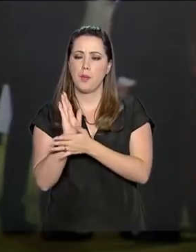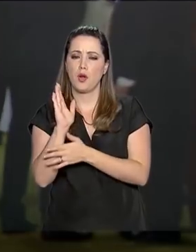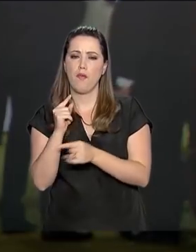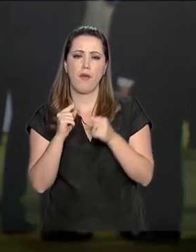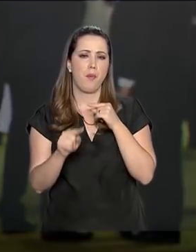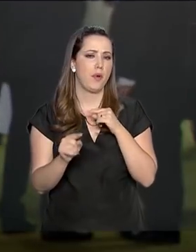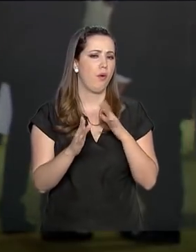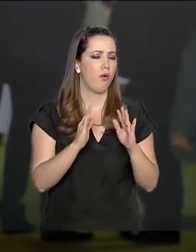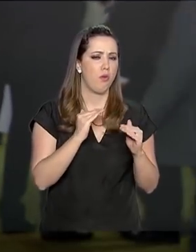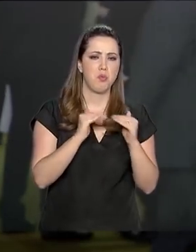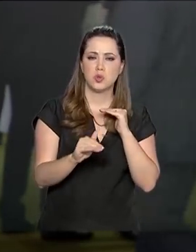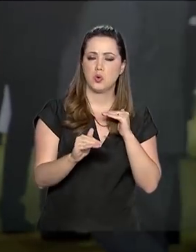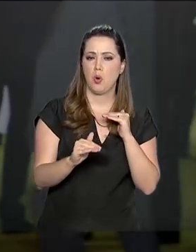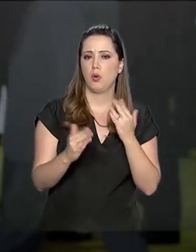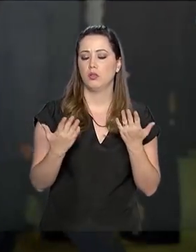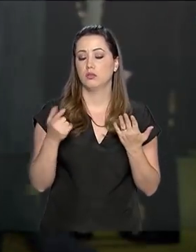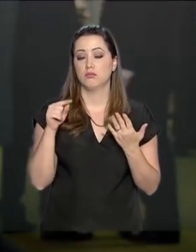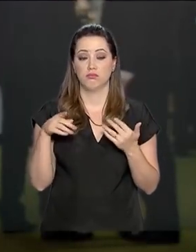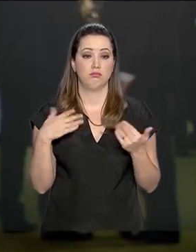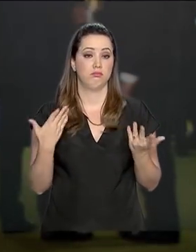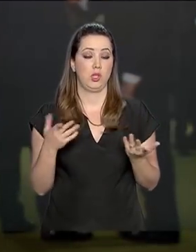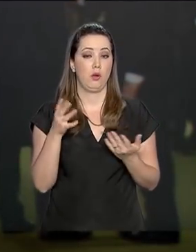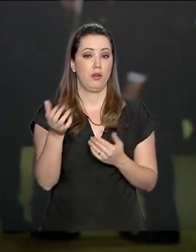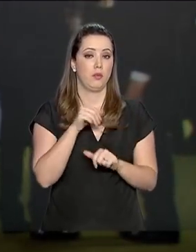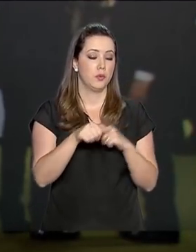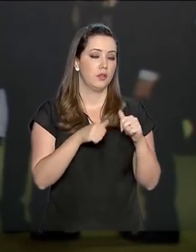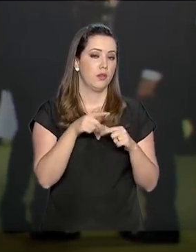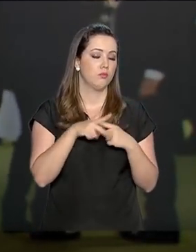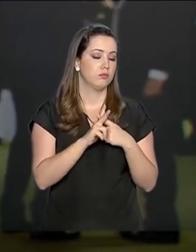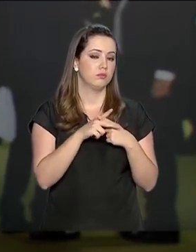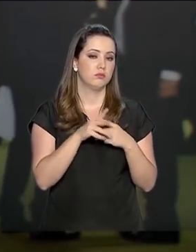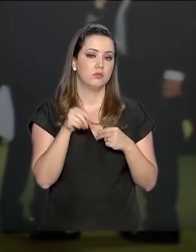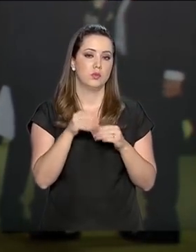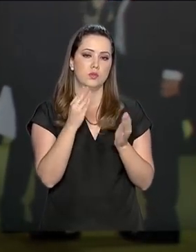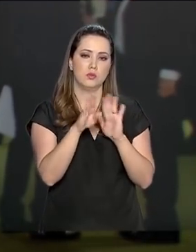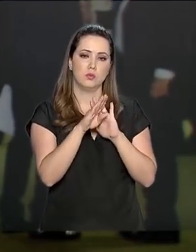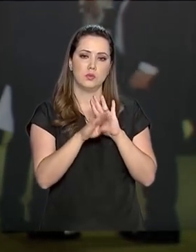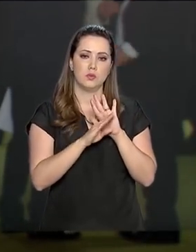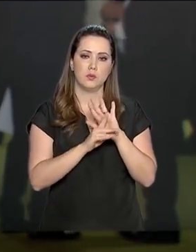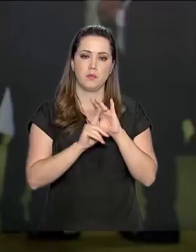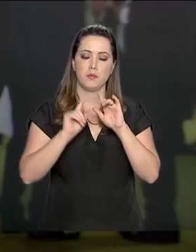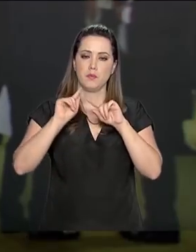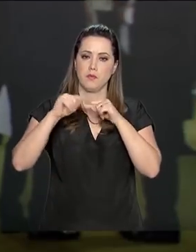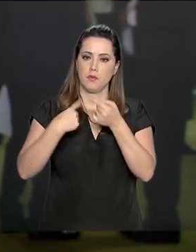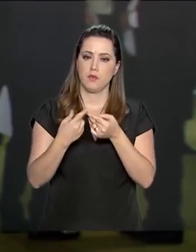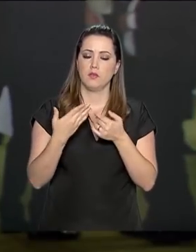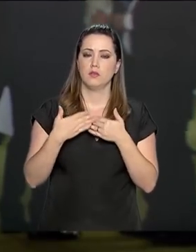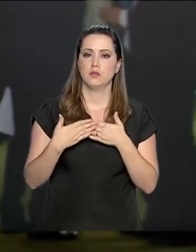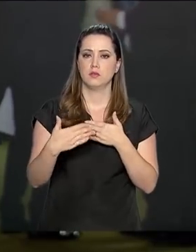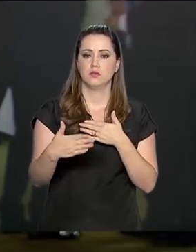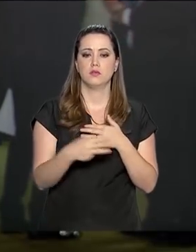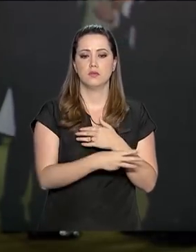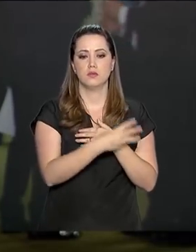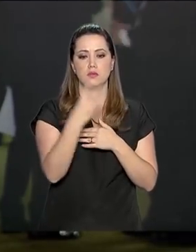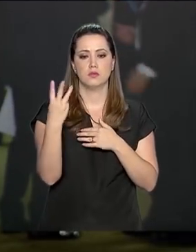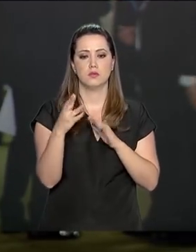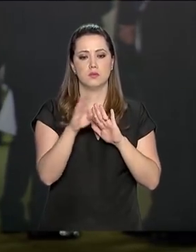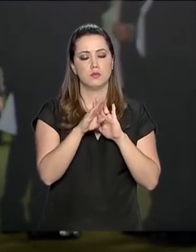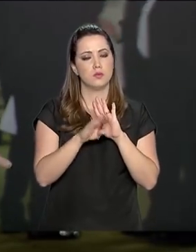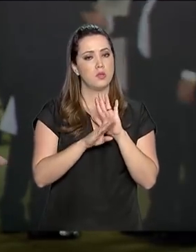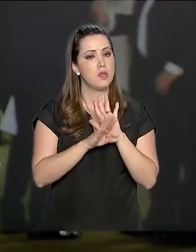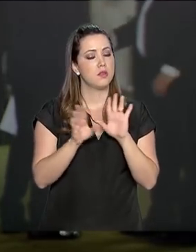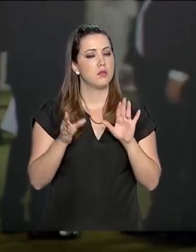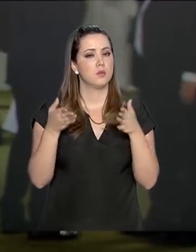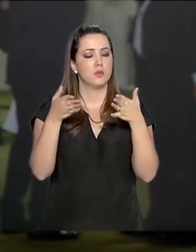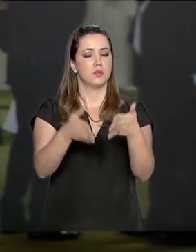se aprovam, ou quais modificações eles querem fazer nesse projeto. A partir desse momento, aí, os três projetos seguem para